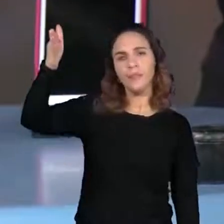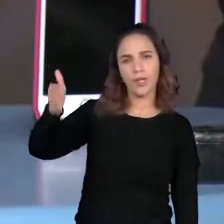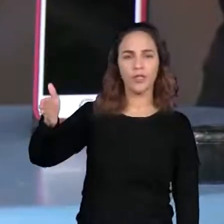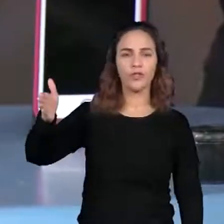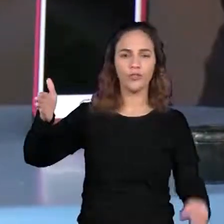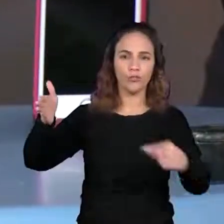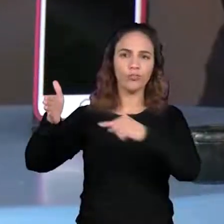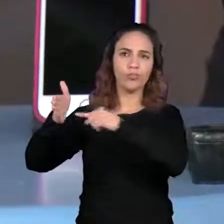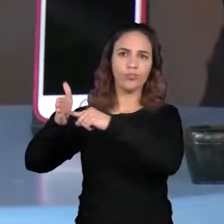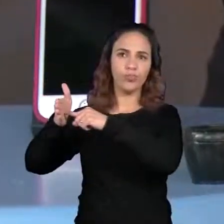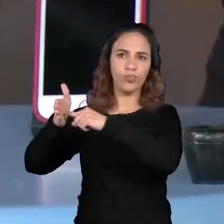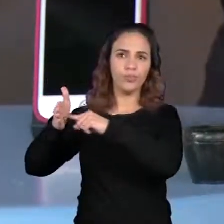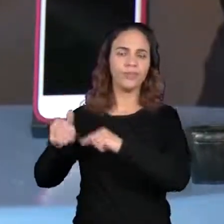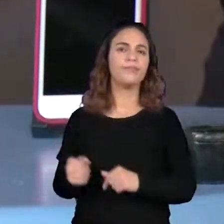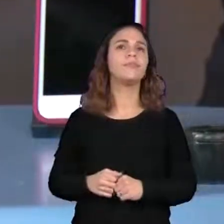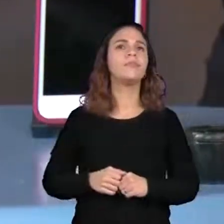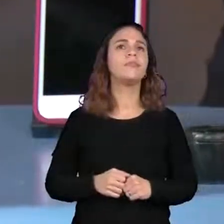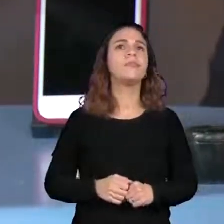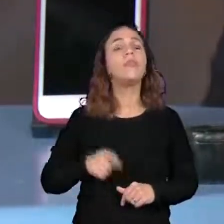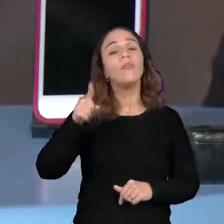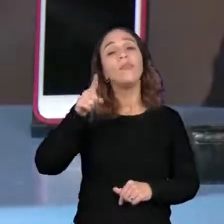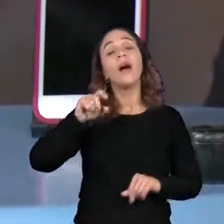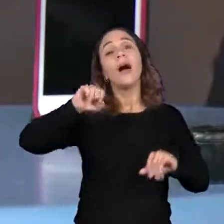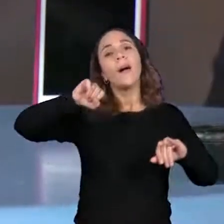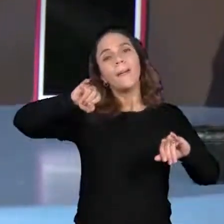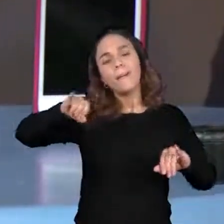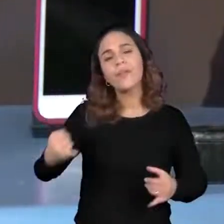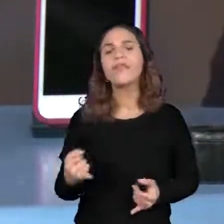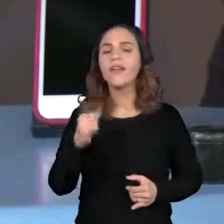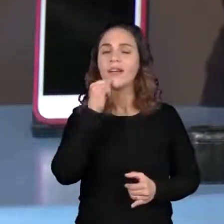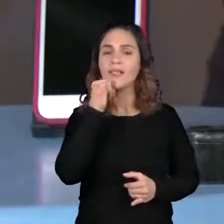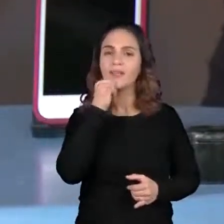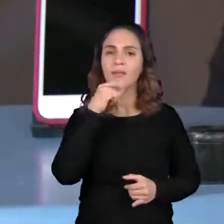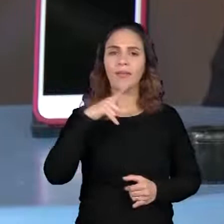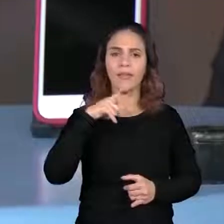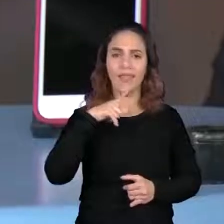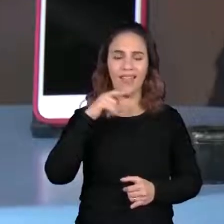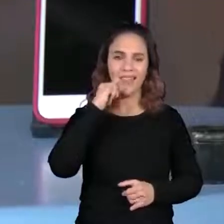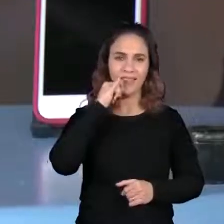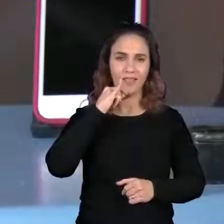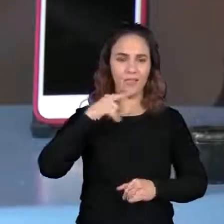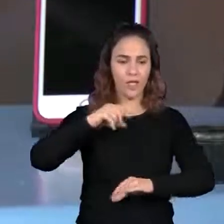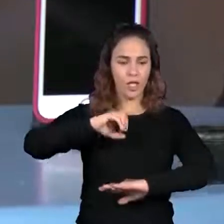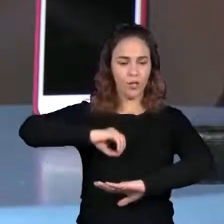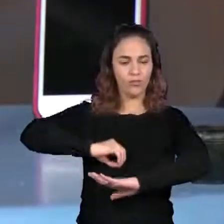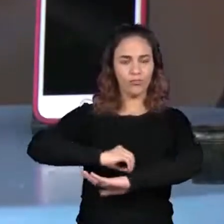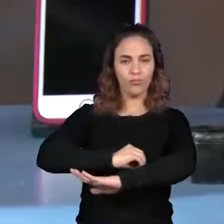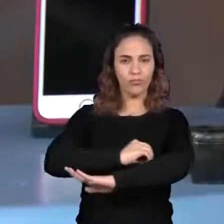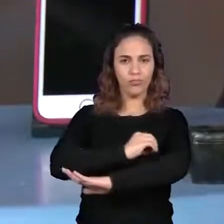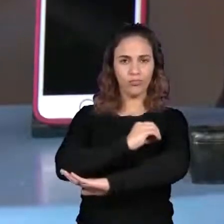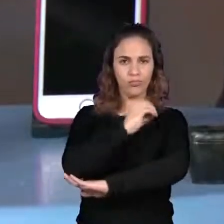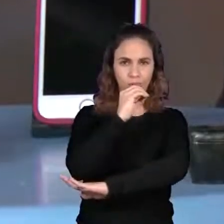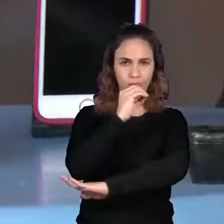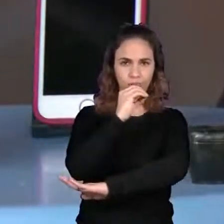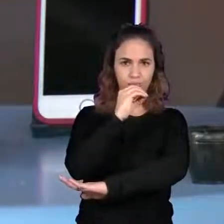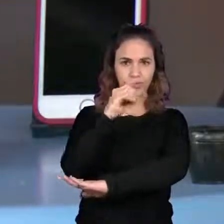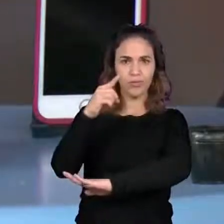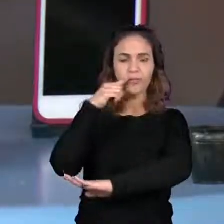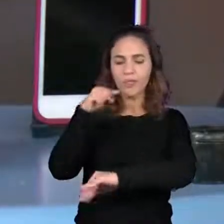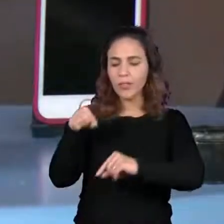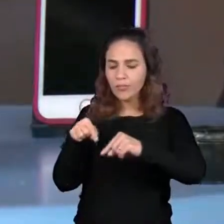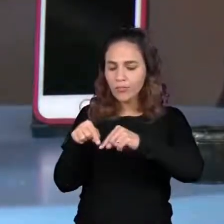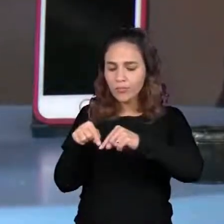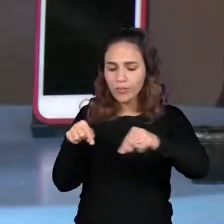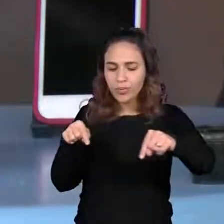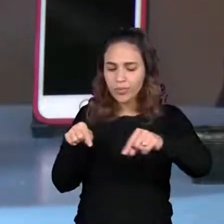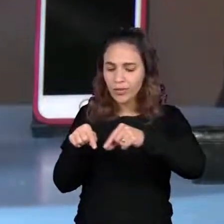você vá marcando a projeção da sombra nesse círculo ao longo do dia, olha